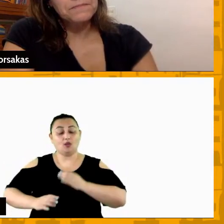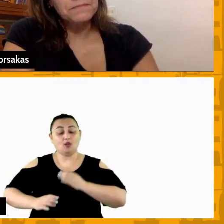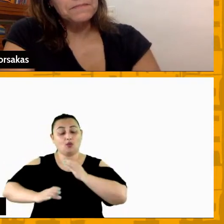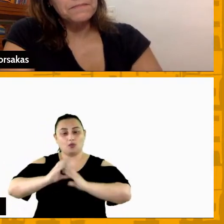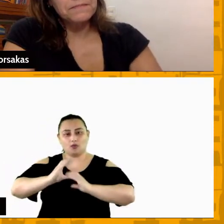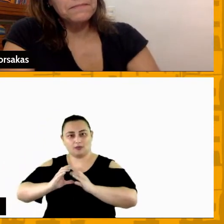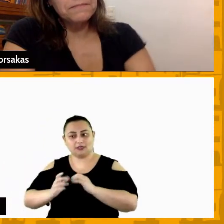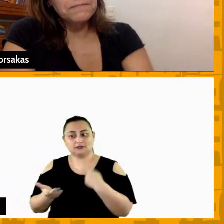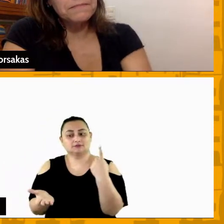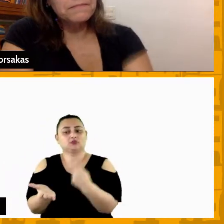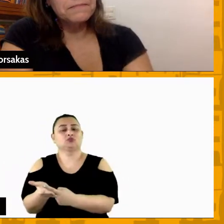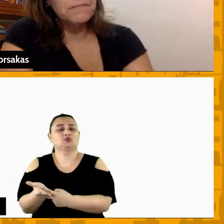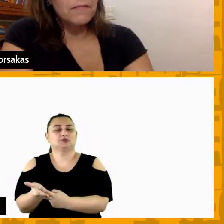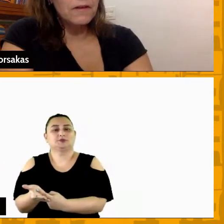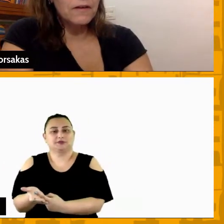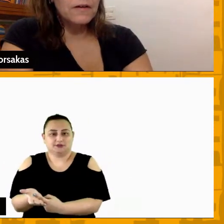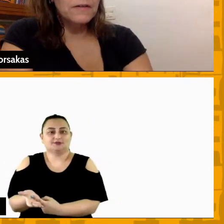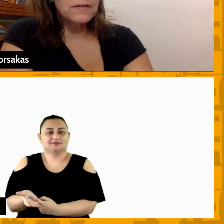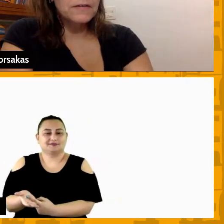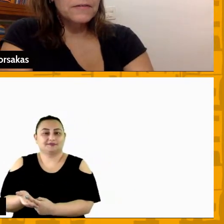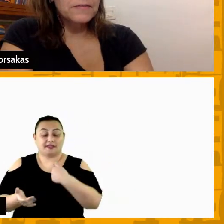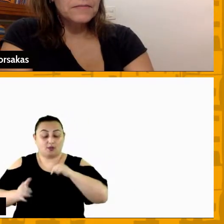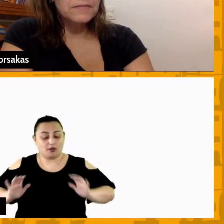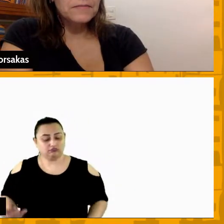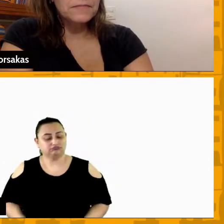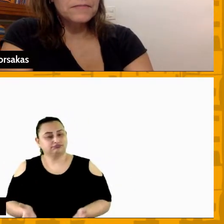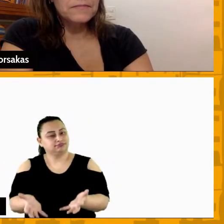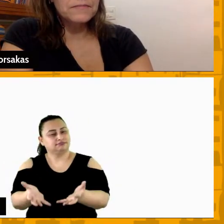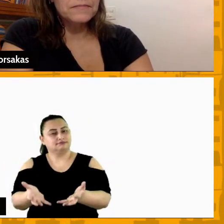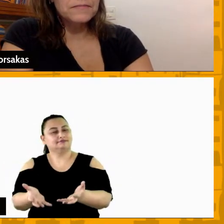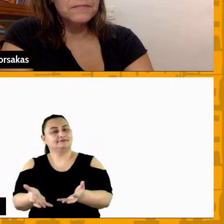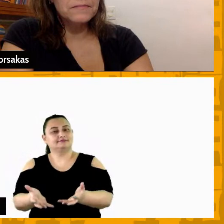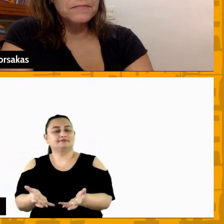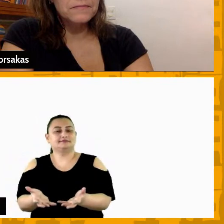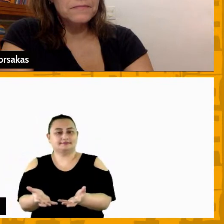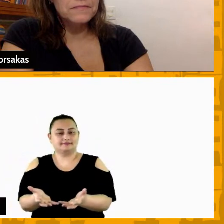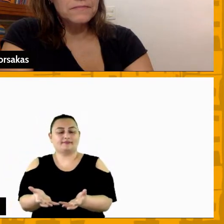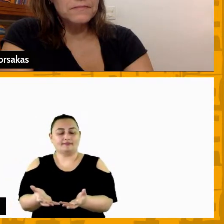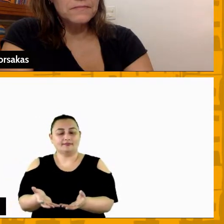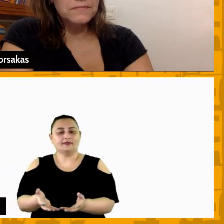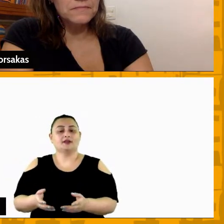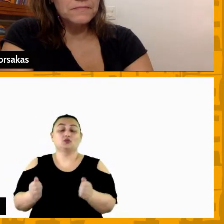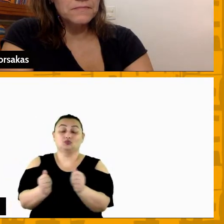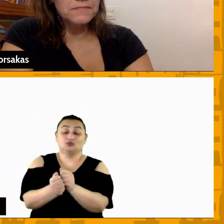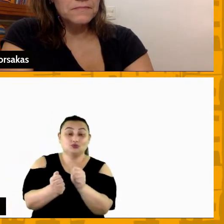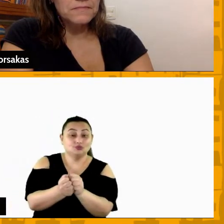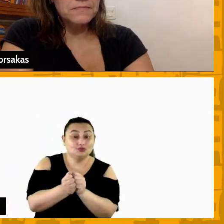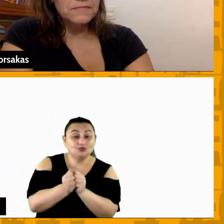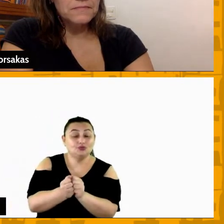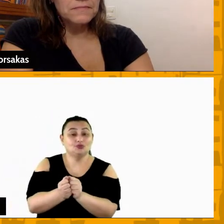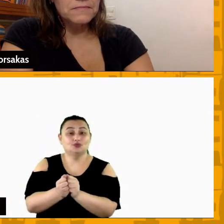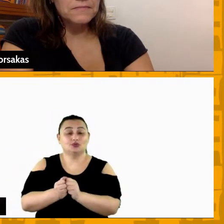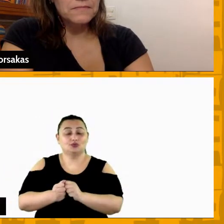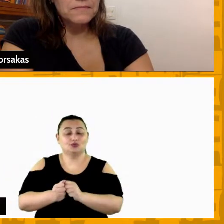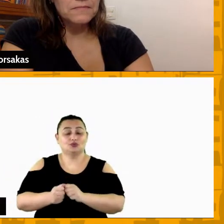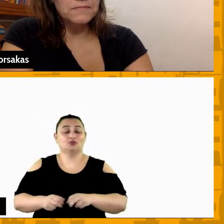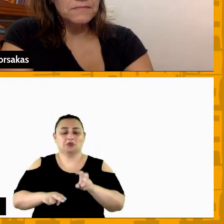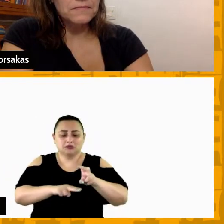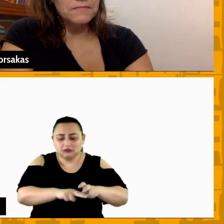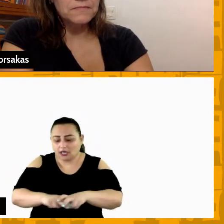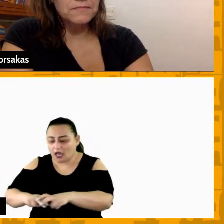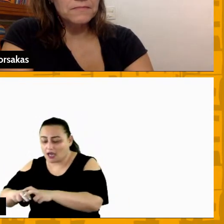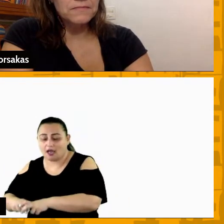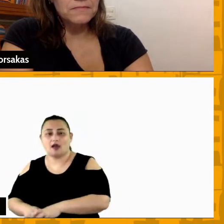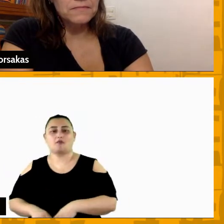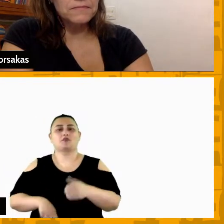quando você motiva o seu companheiro de quadro o seu companheiro de banco de comissão técnica